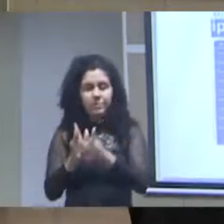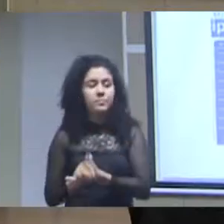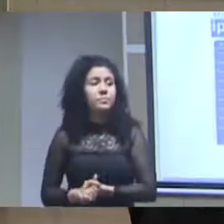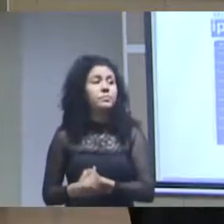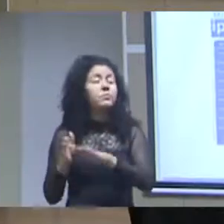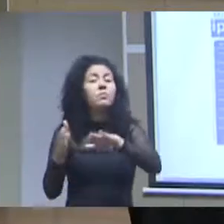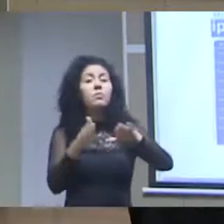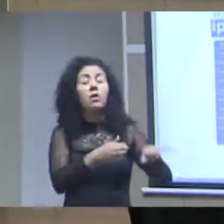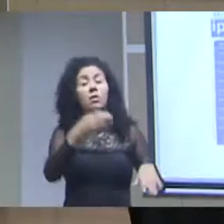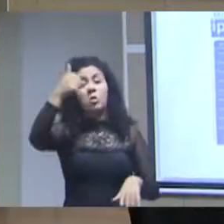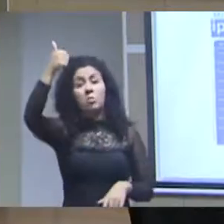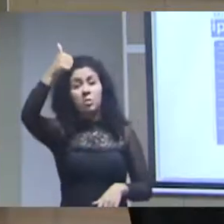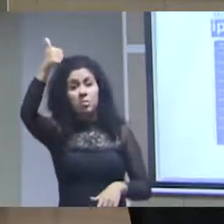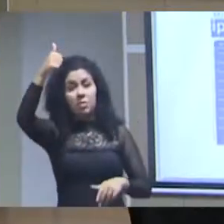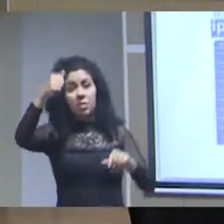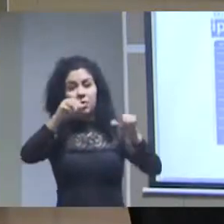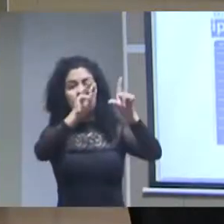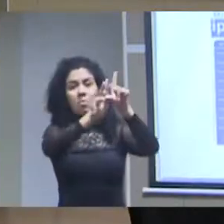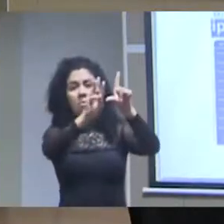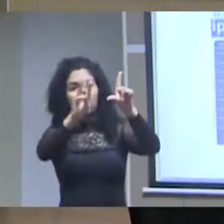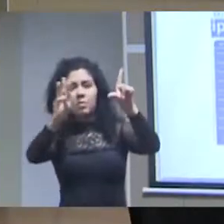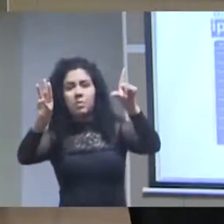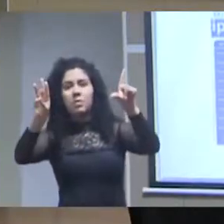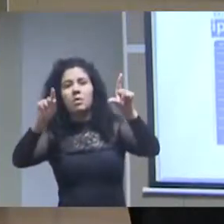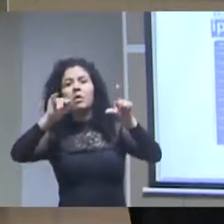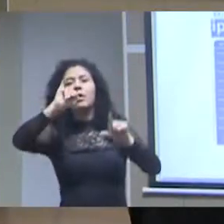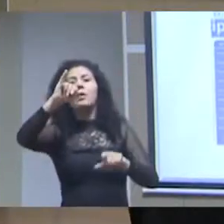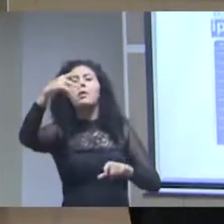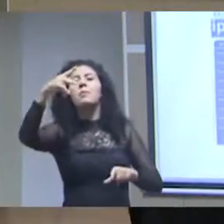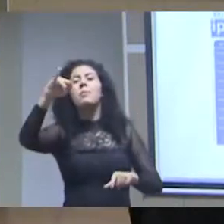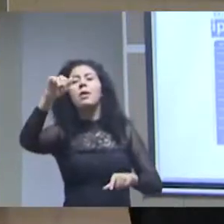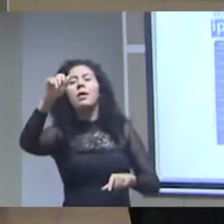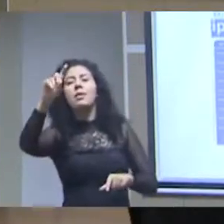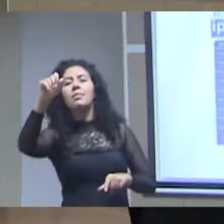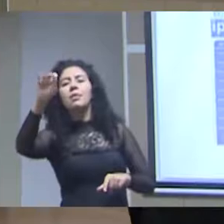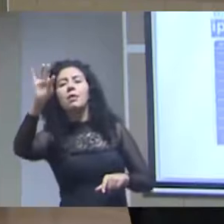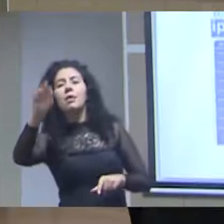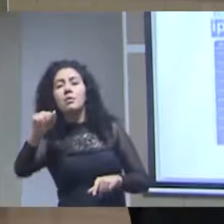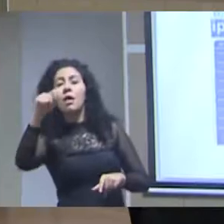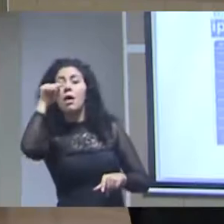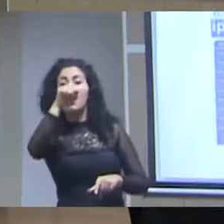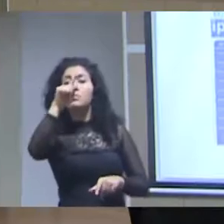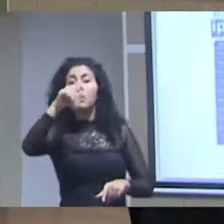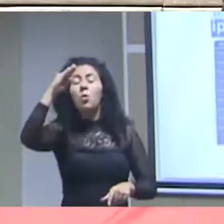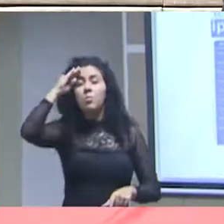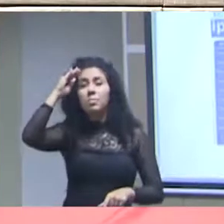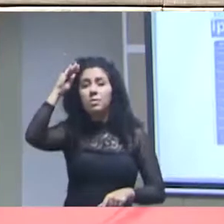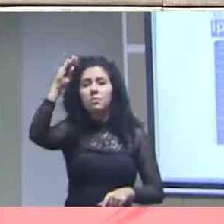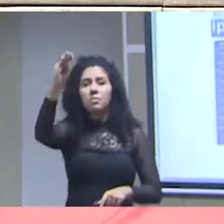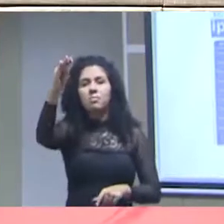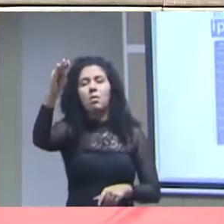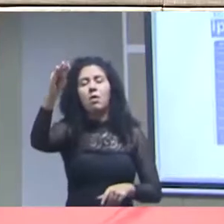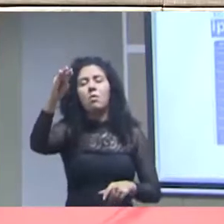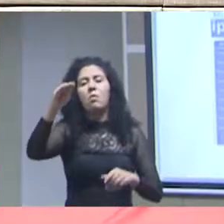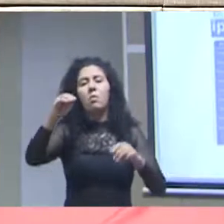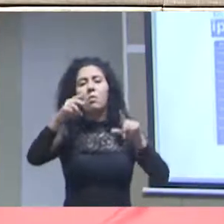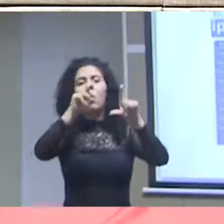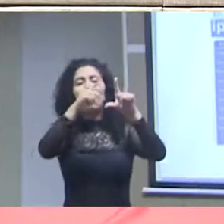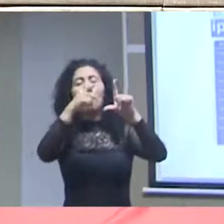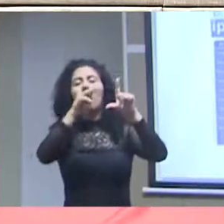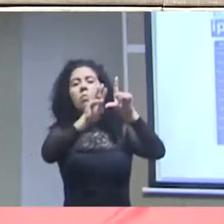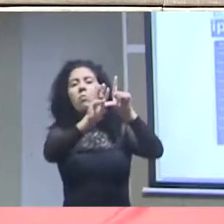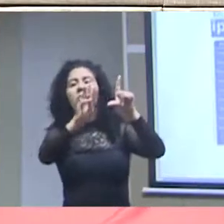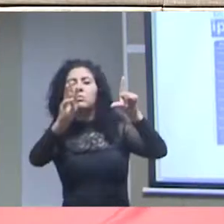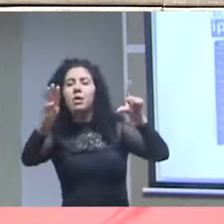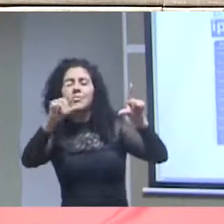IPEA Data esse é o principal portal de compartilhamento de dados do IPEA tem mais de